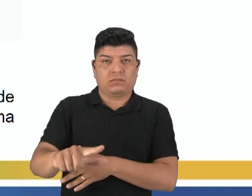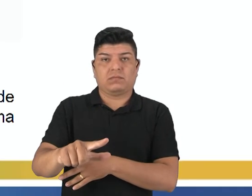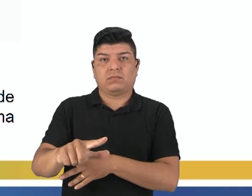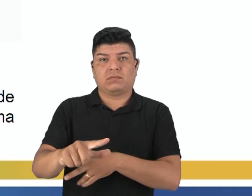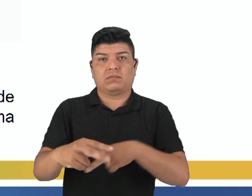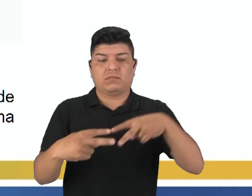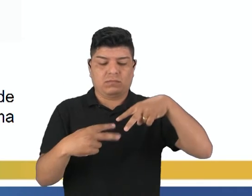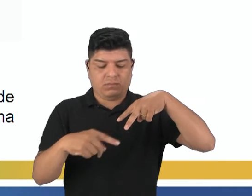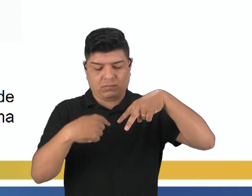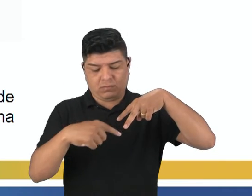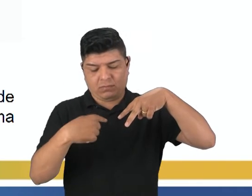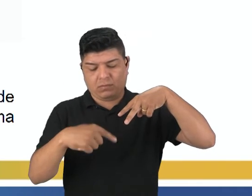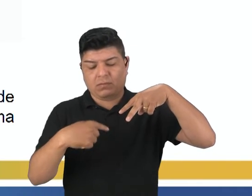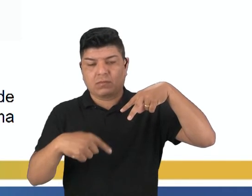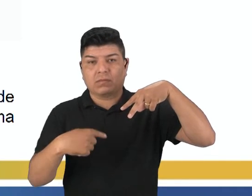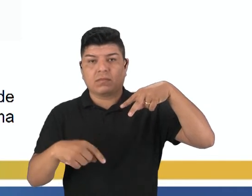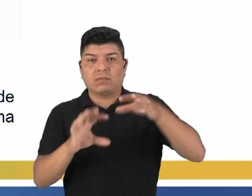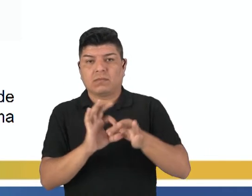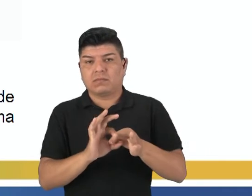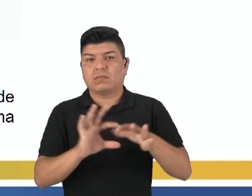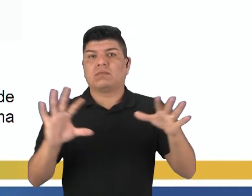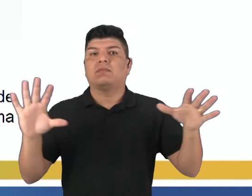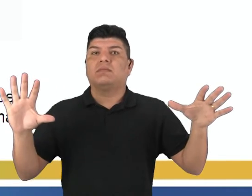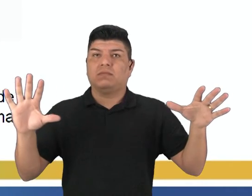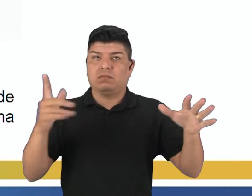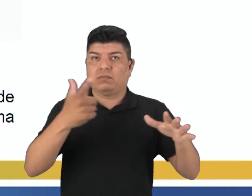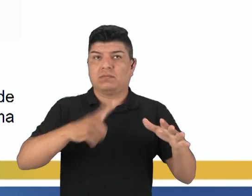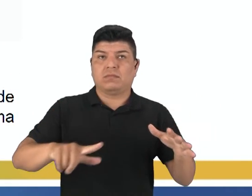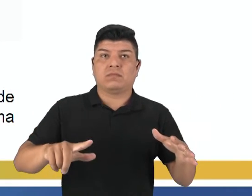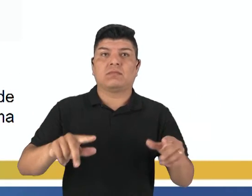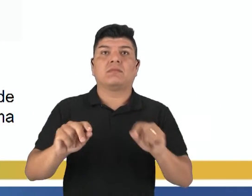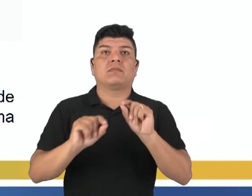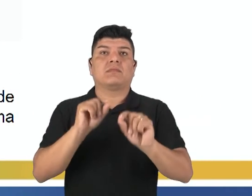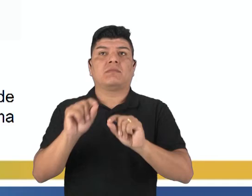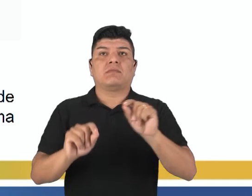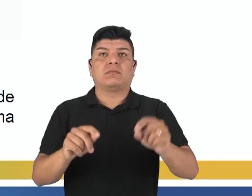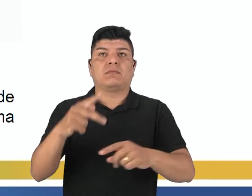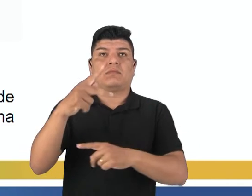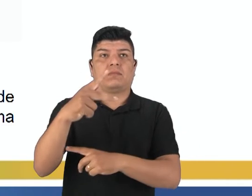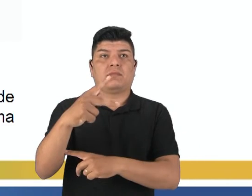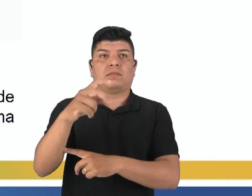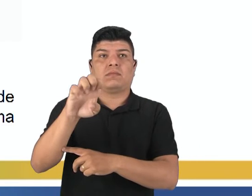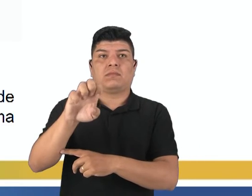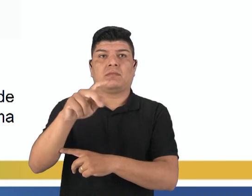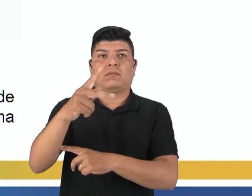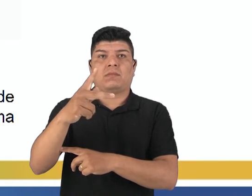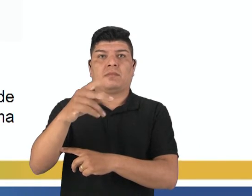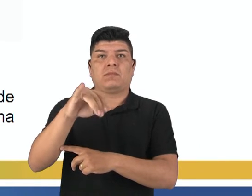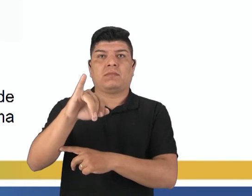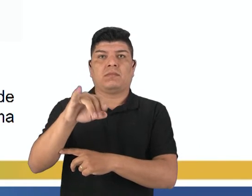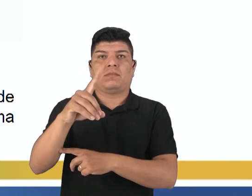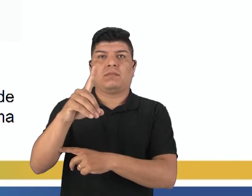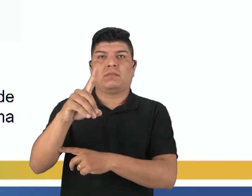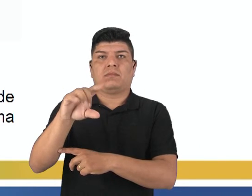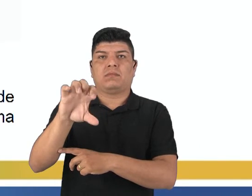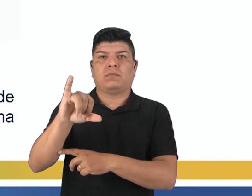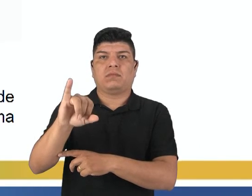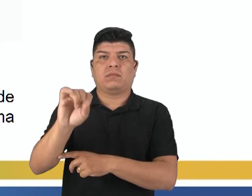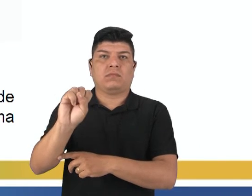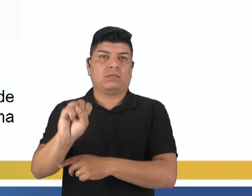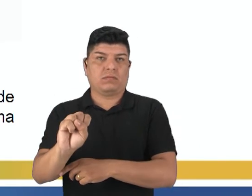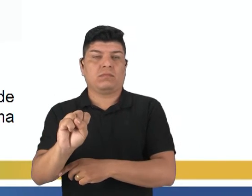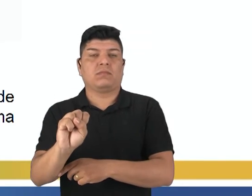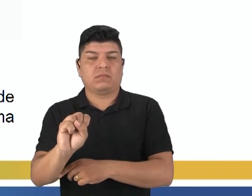DNA e liberando peptídeos, tá? Esses peptídeos que são liberados, eles formam uma nova proteína,